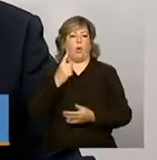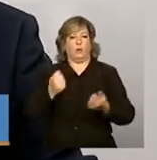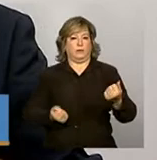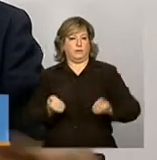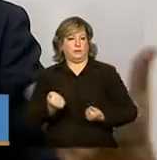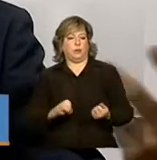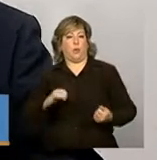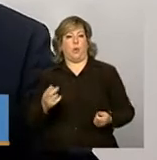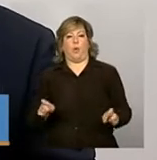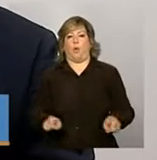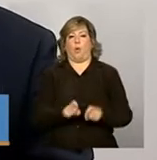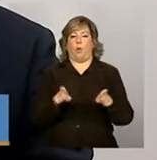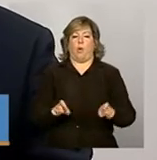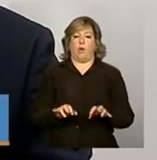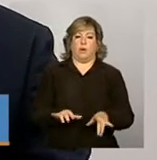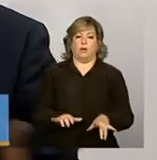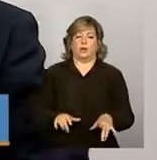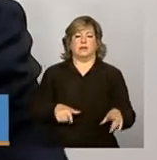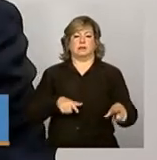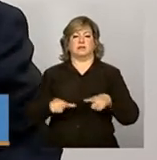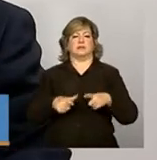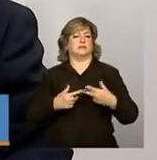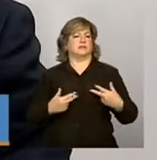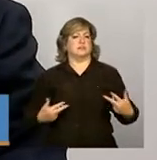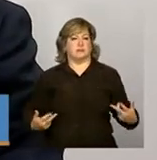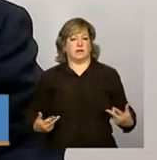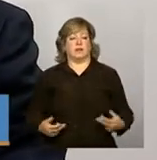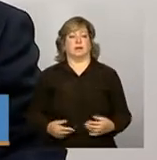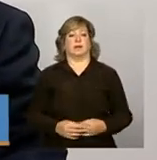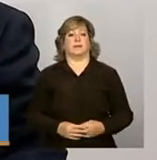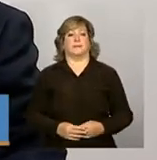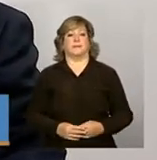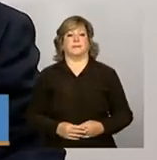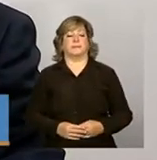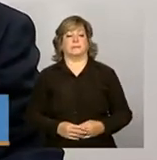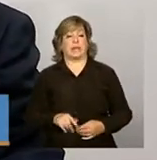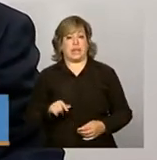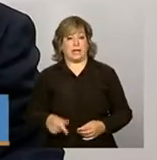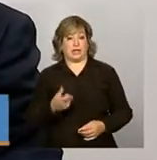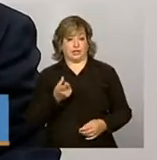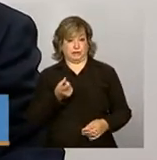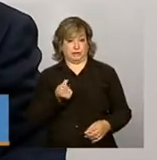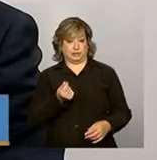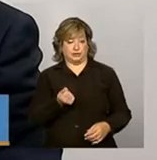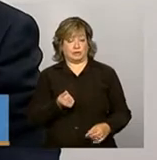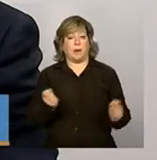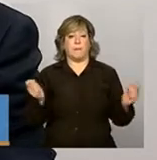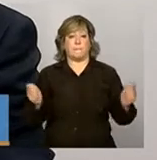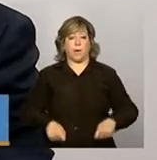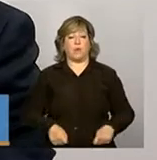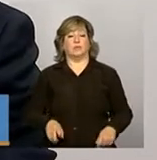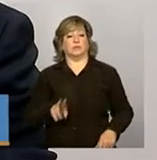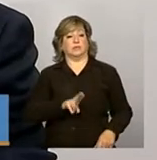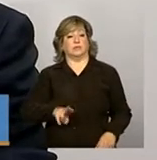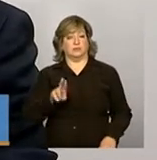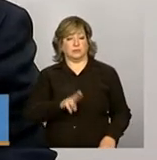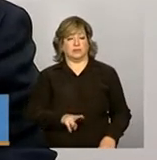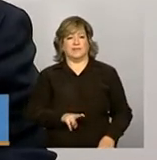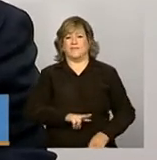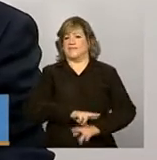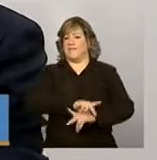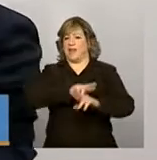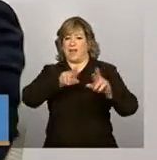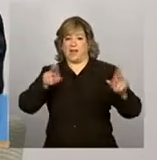computador, serviços de informática. Quer dizer, os recursos podem ser utilizados de uma maneira tão ampla